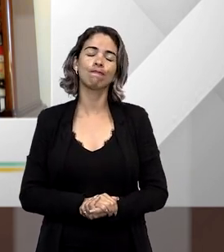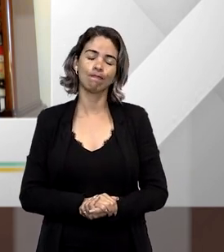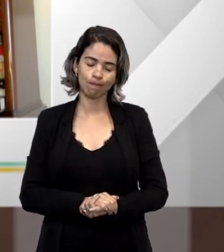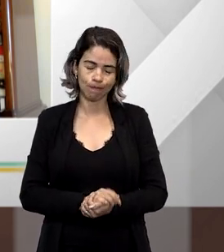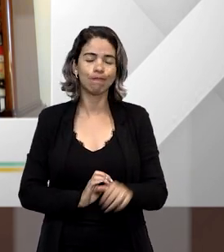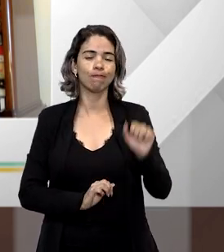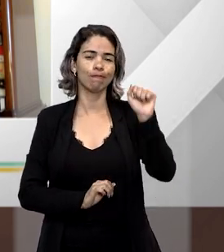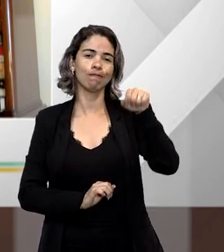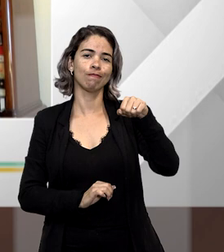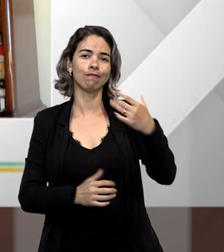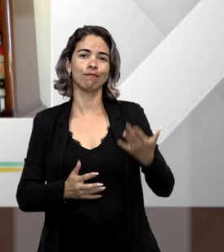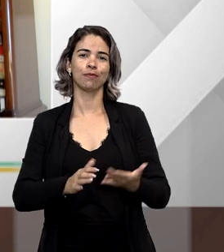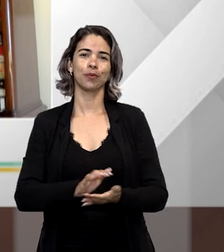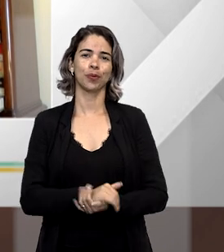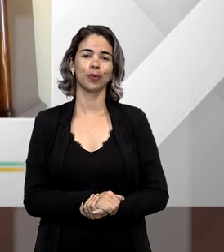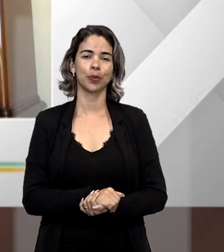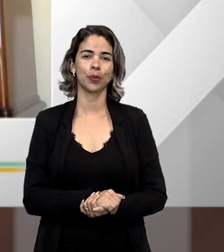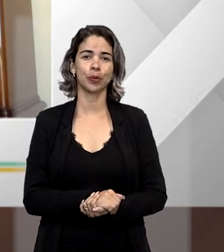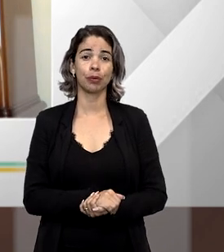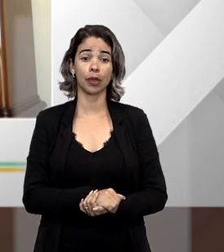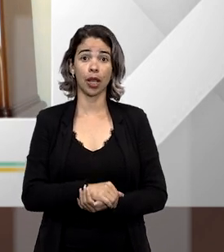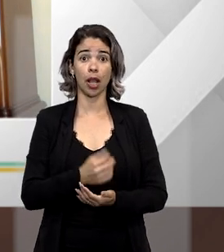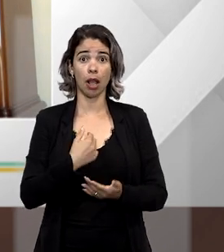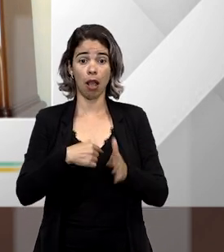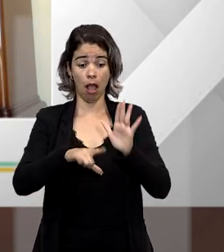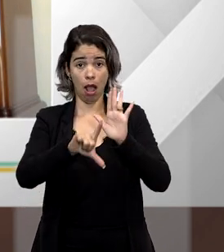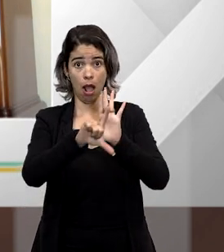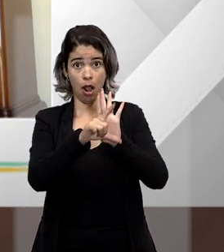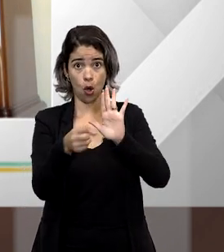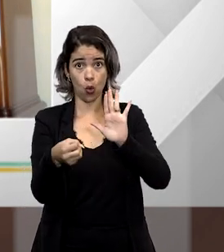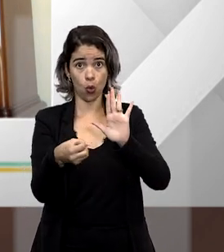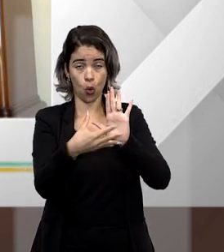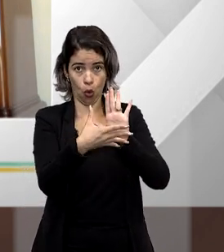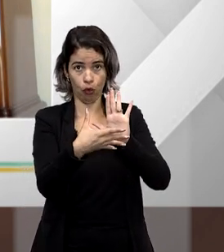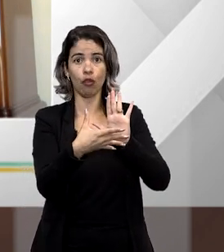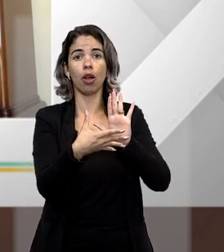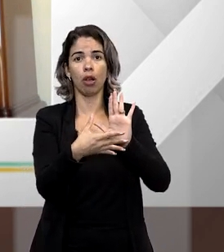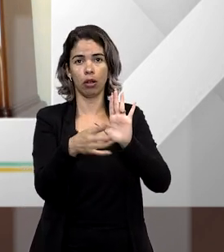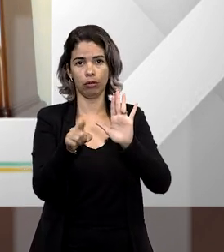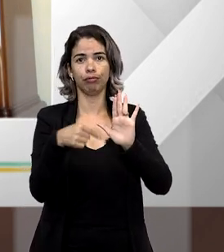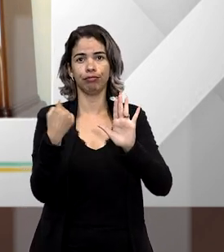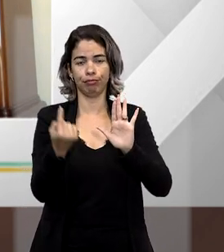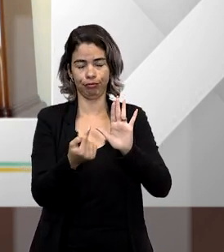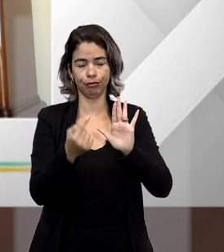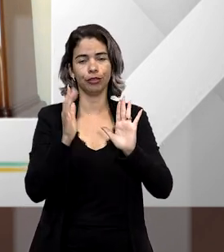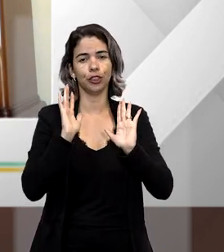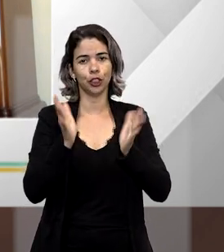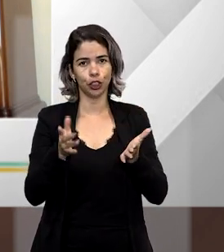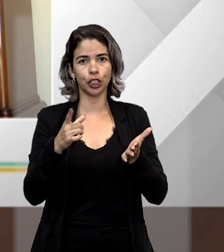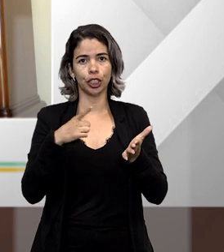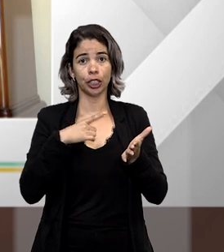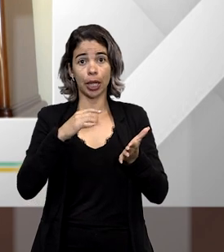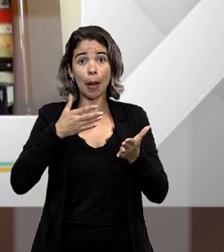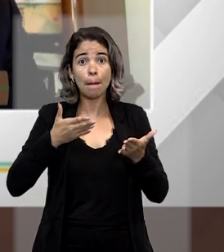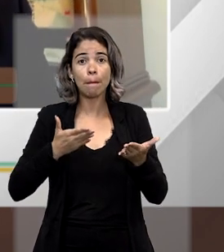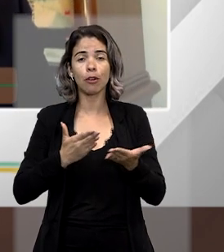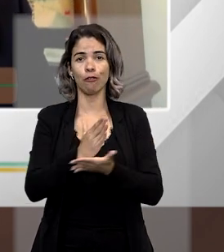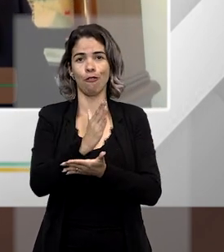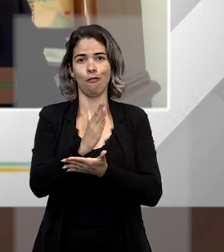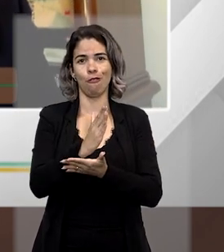Sim, essa, a nova lei, a lei que nós acabamos